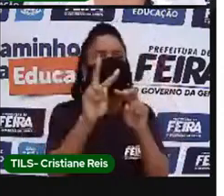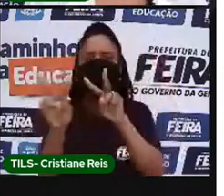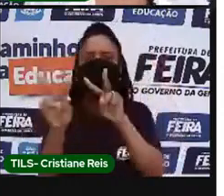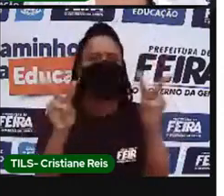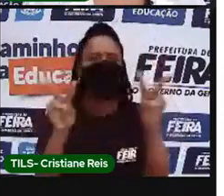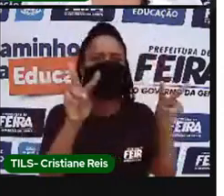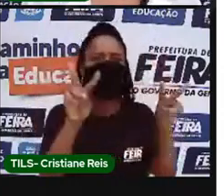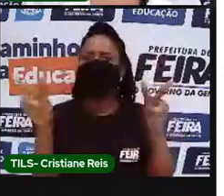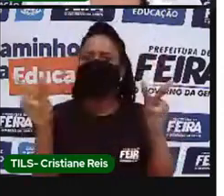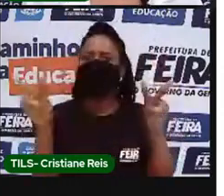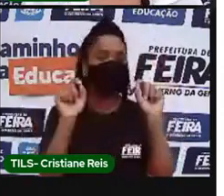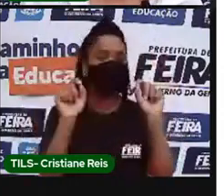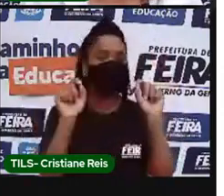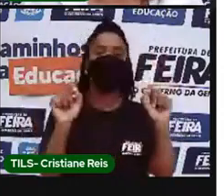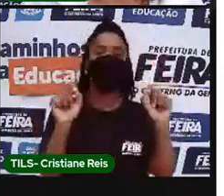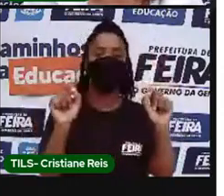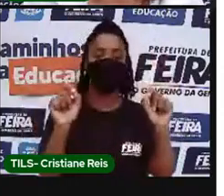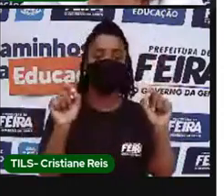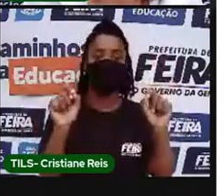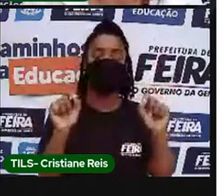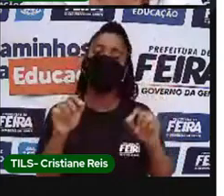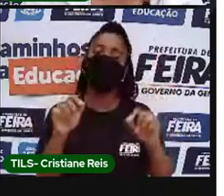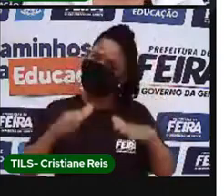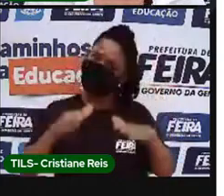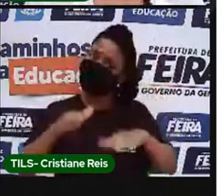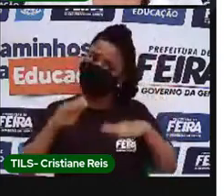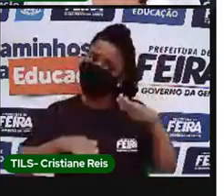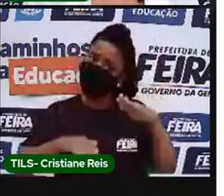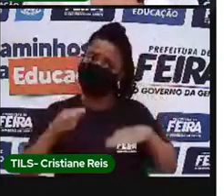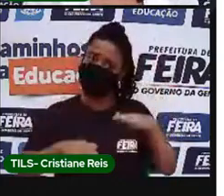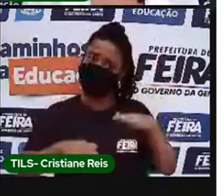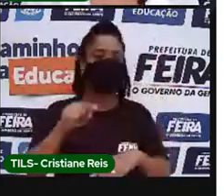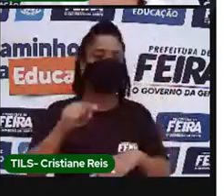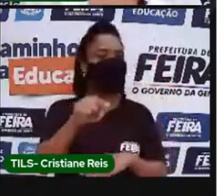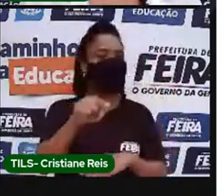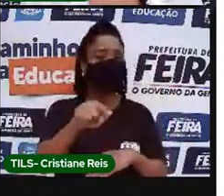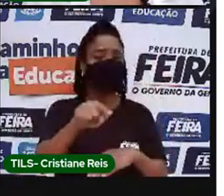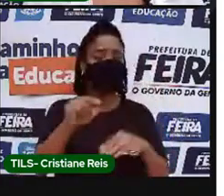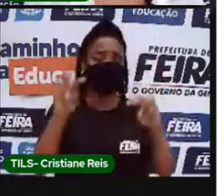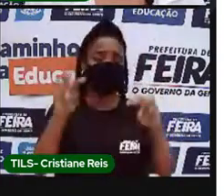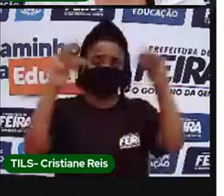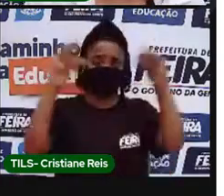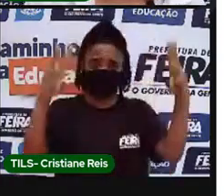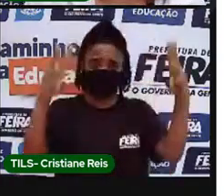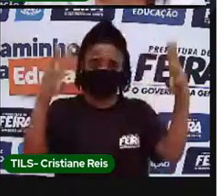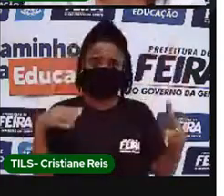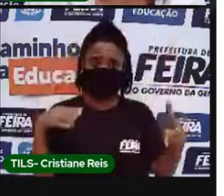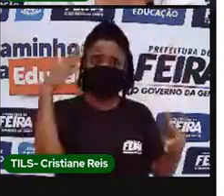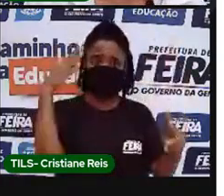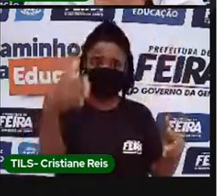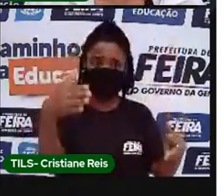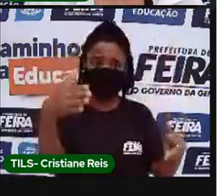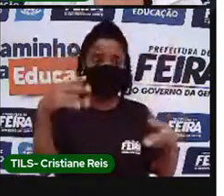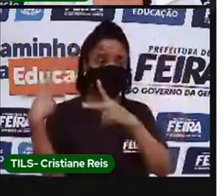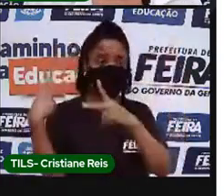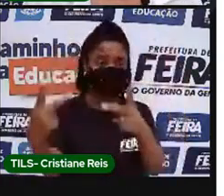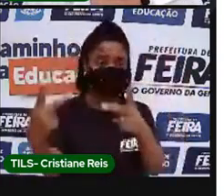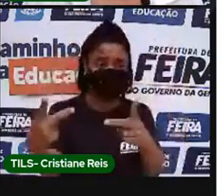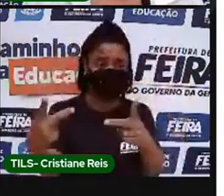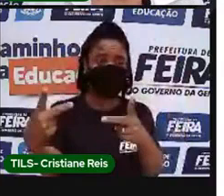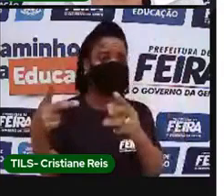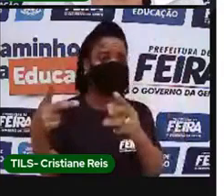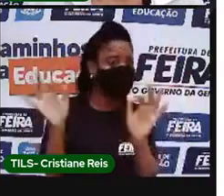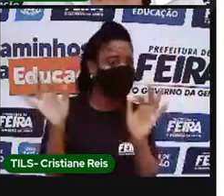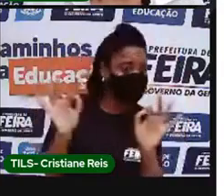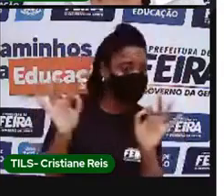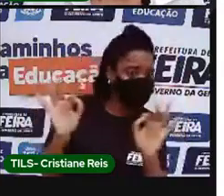Caso você nunca tenha visitado o museu, eu vou sugerir que após o término da pandemia,